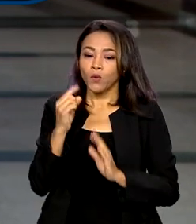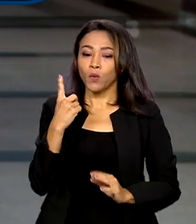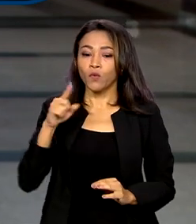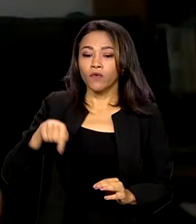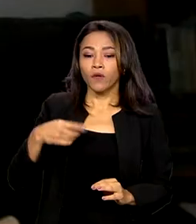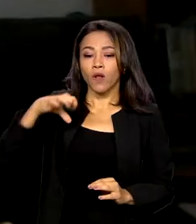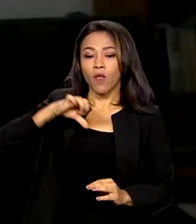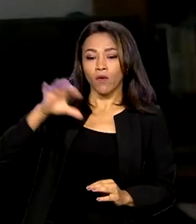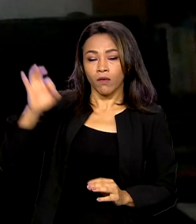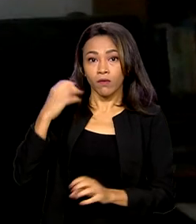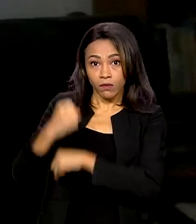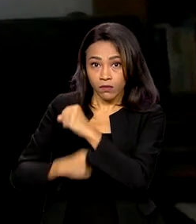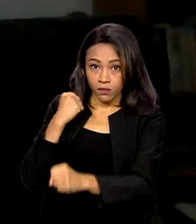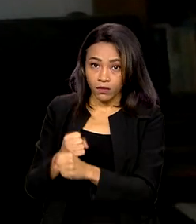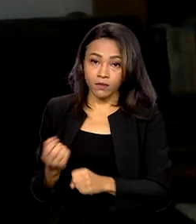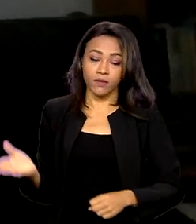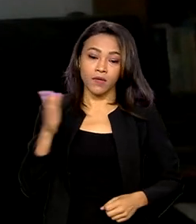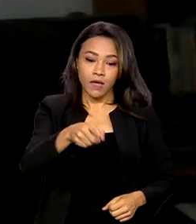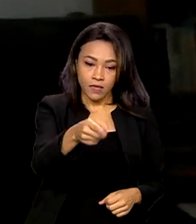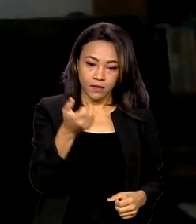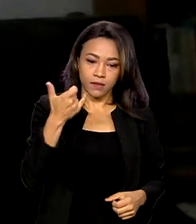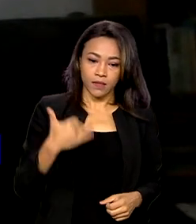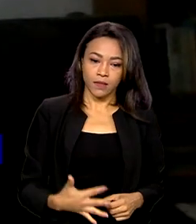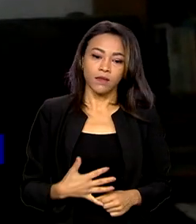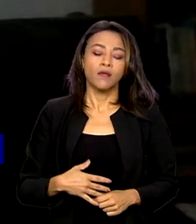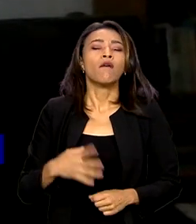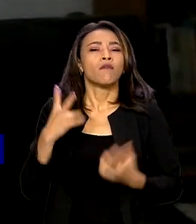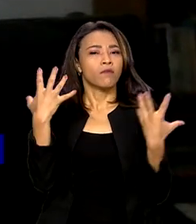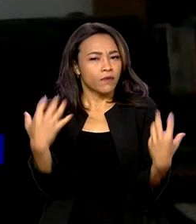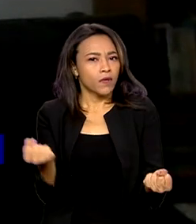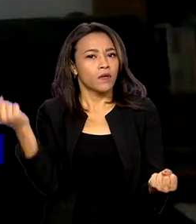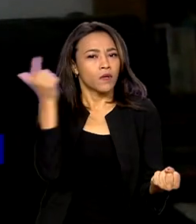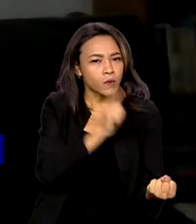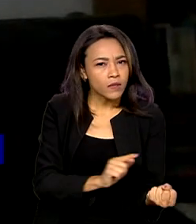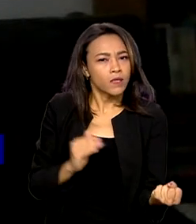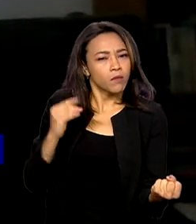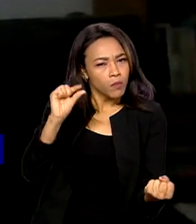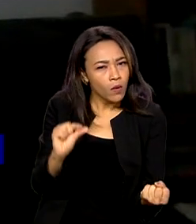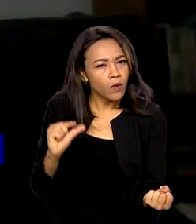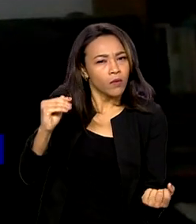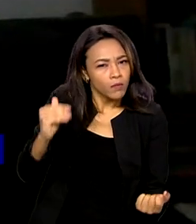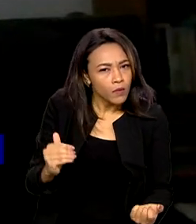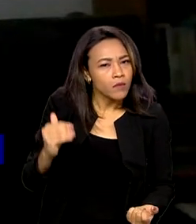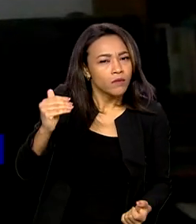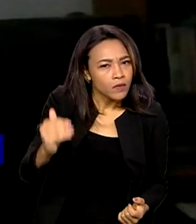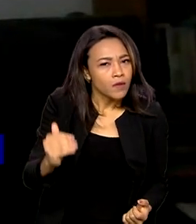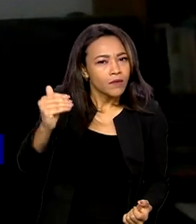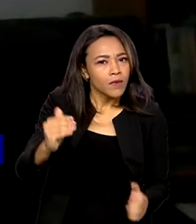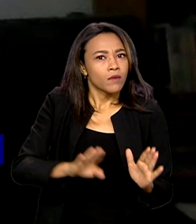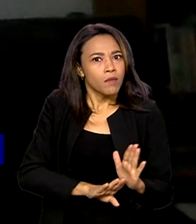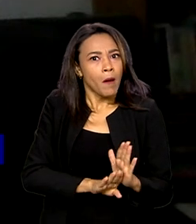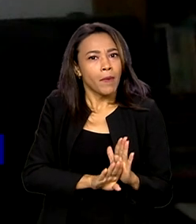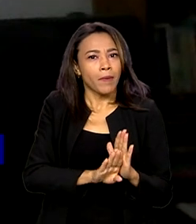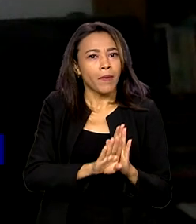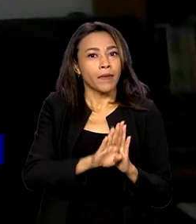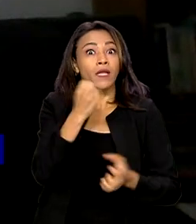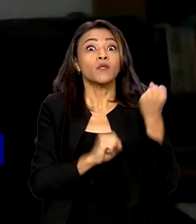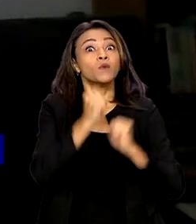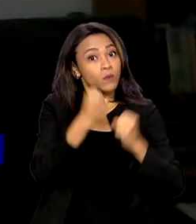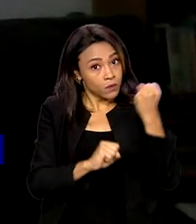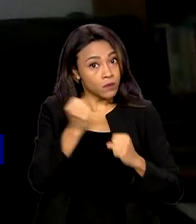ao ano. Certamente nós vamos conseguir gradativamente reativar o crescimento da indústria e com isso